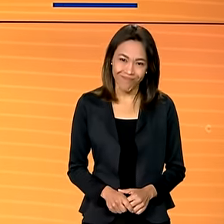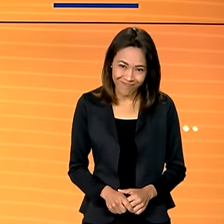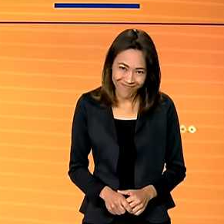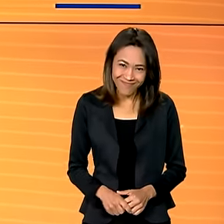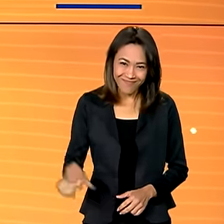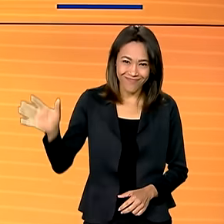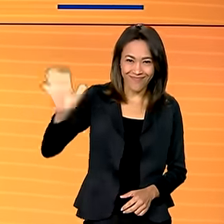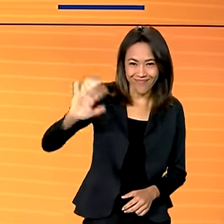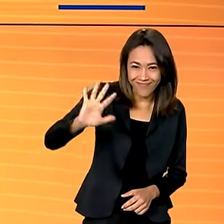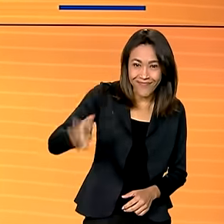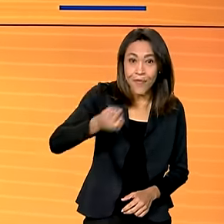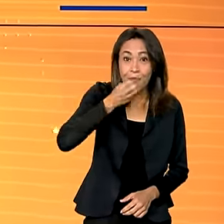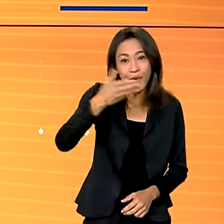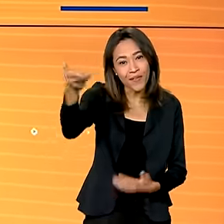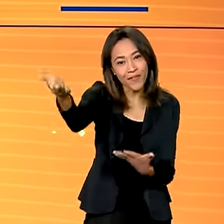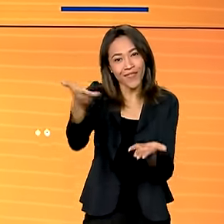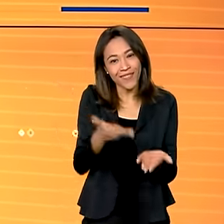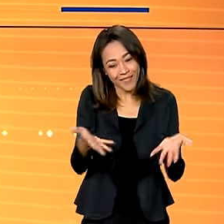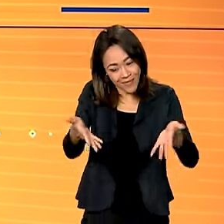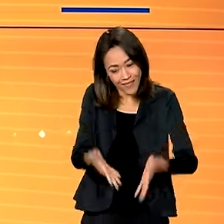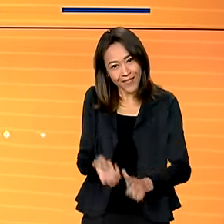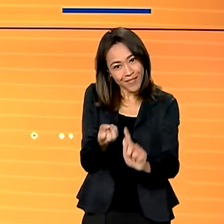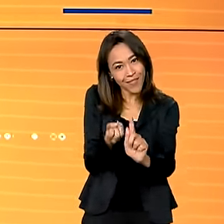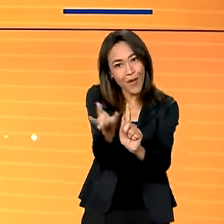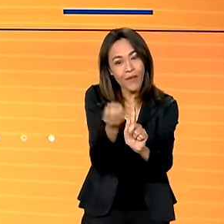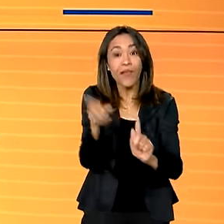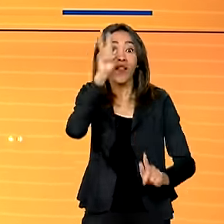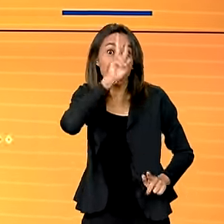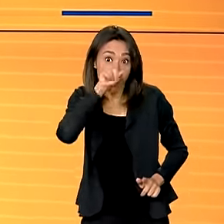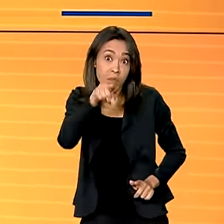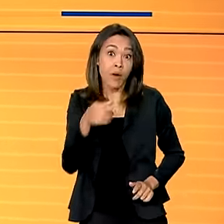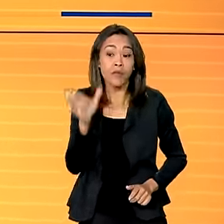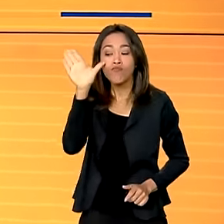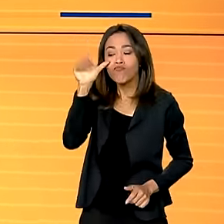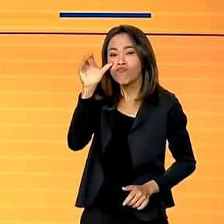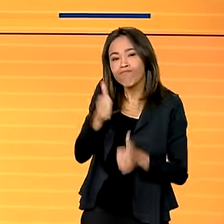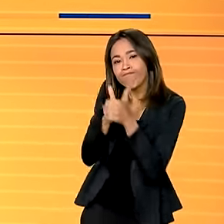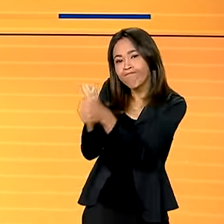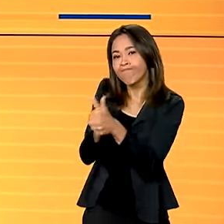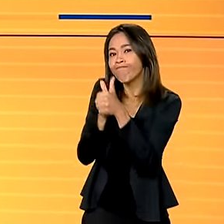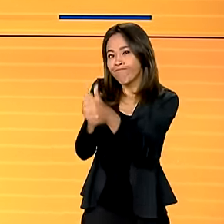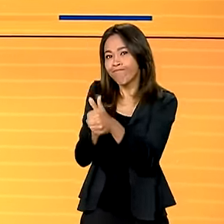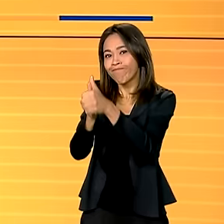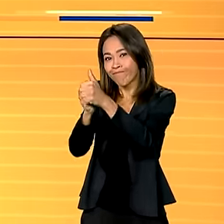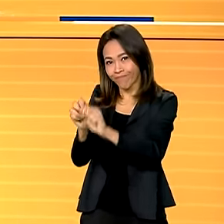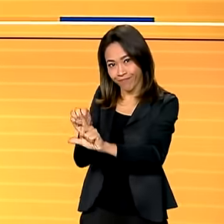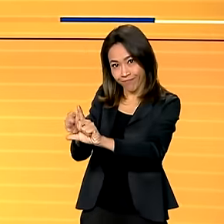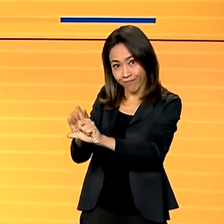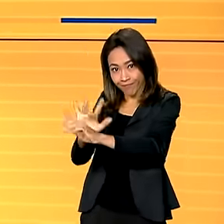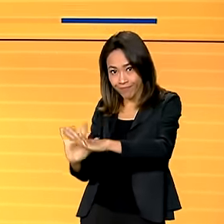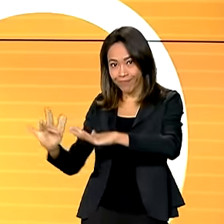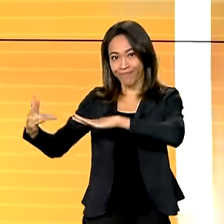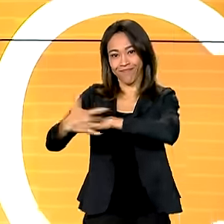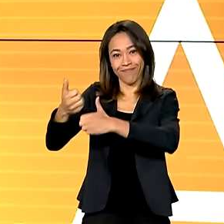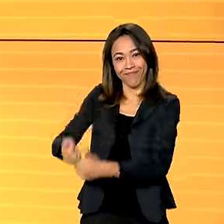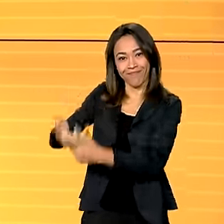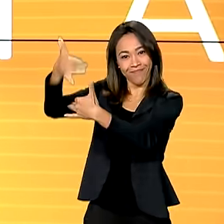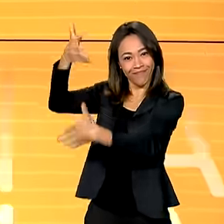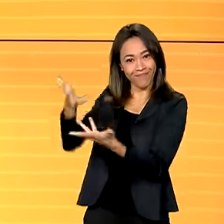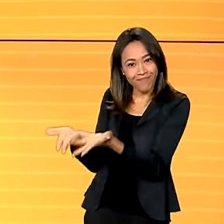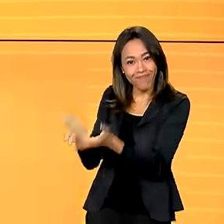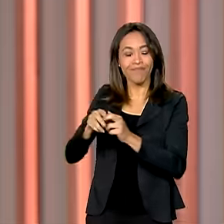Olá, seja muito bem-vindo ao Canal Gov. Lembrando que você pode nos acompanhar também ao vivo pelas nossas redes sociais.